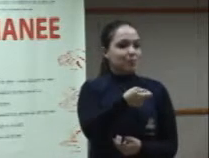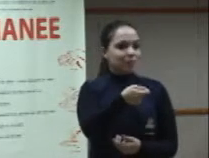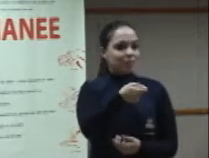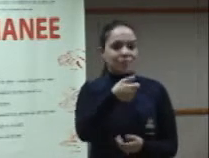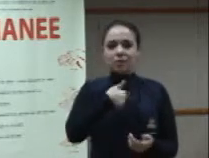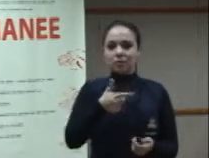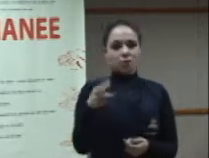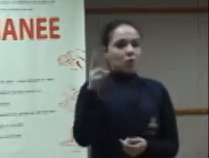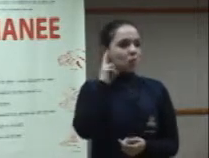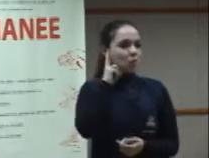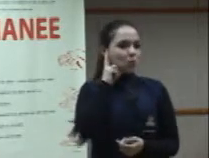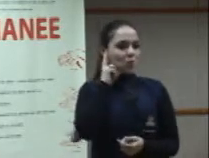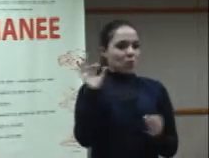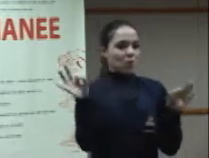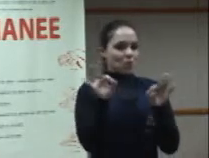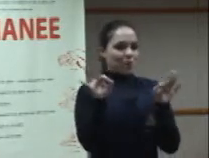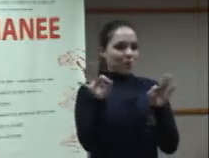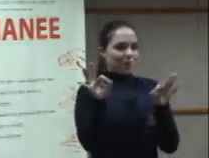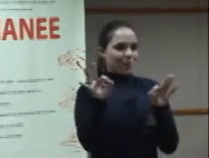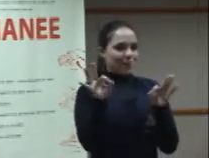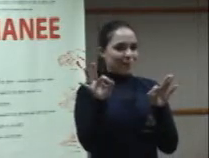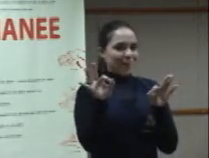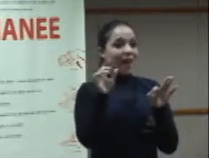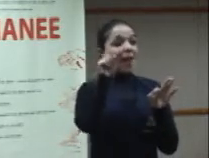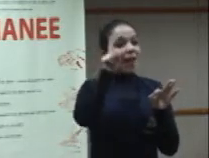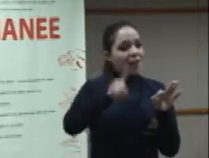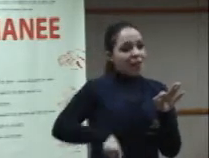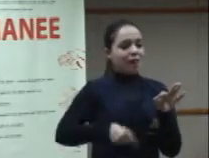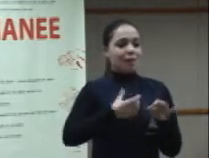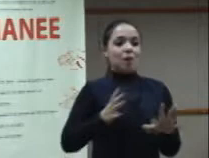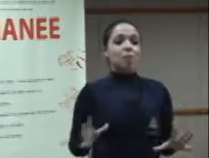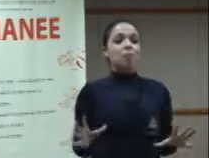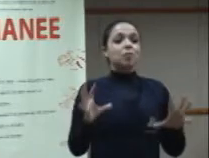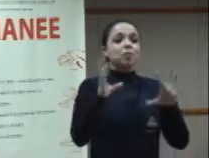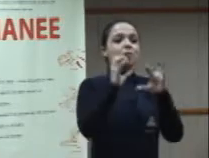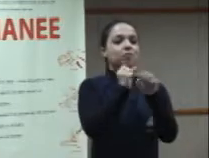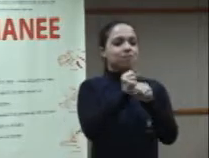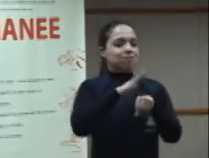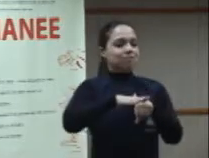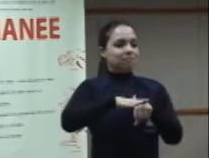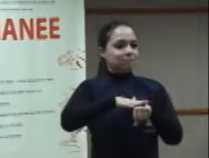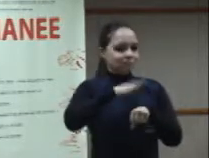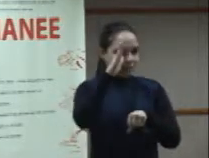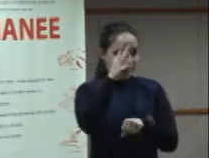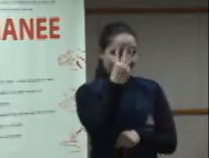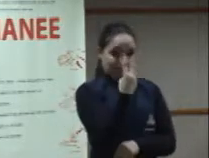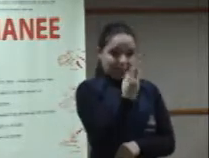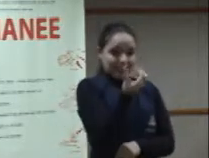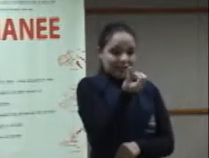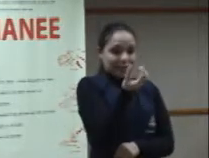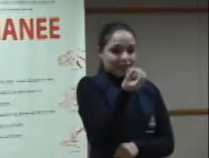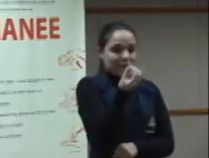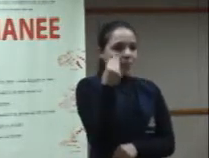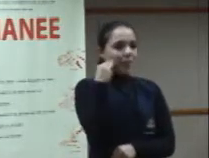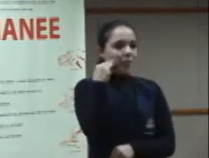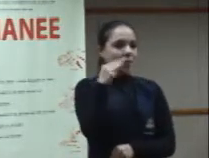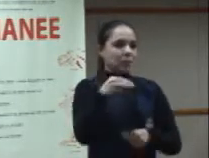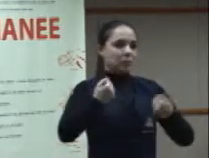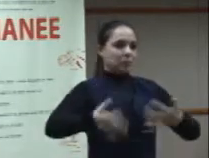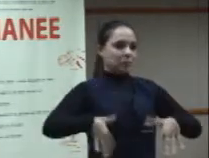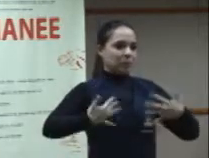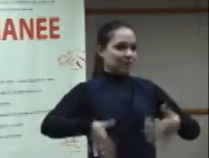incapacitante. Então, realmente, é um número extremamente expressivo. 360 milhões.